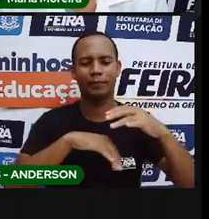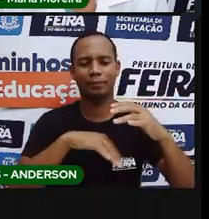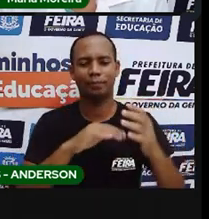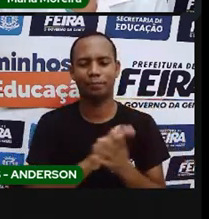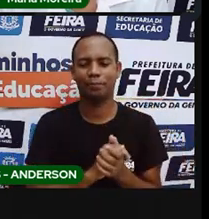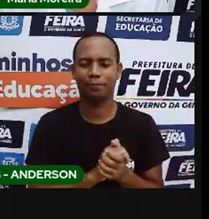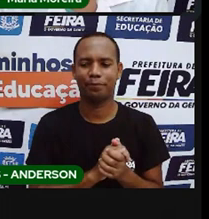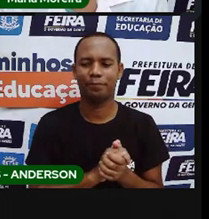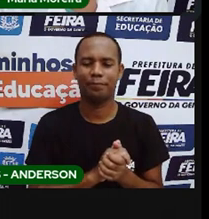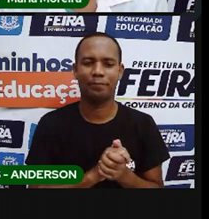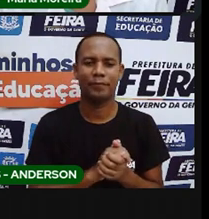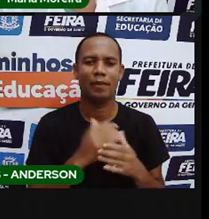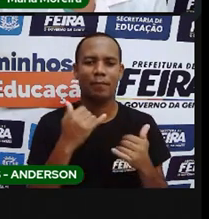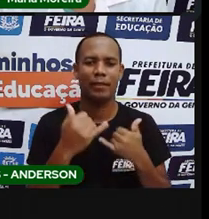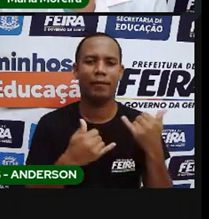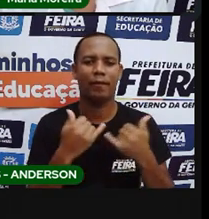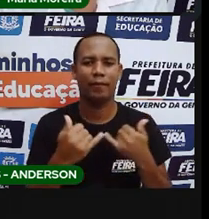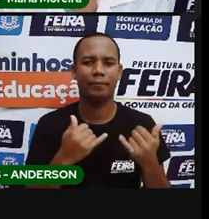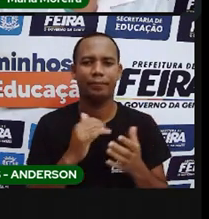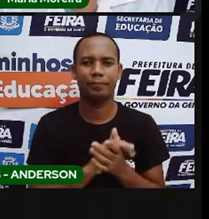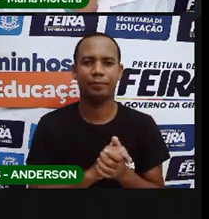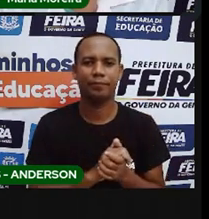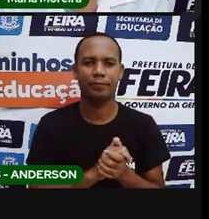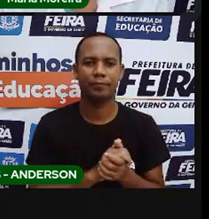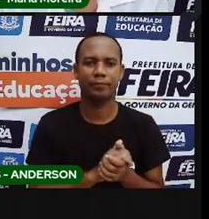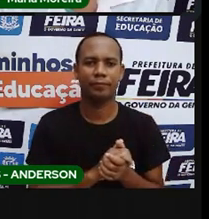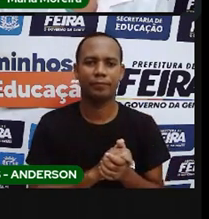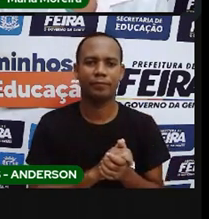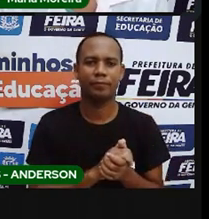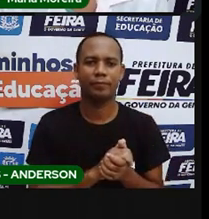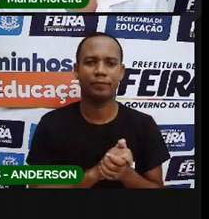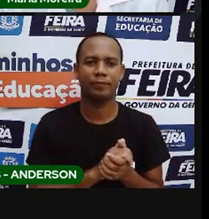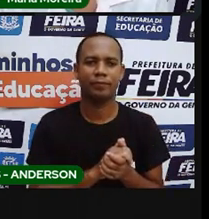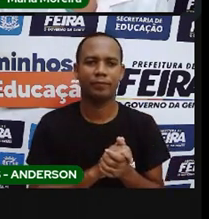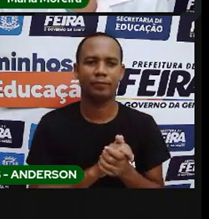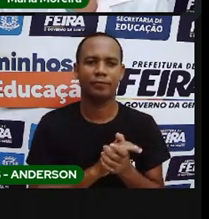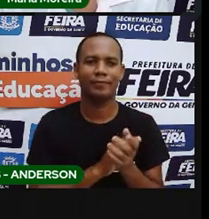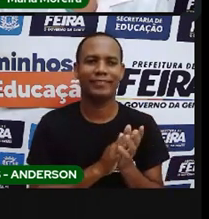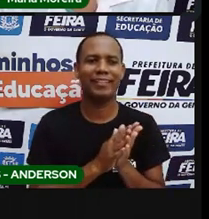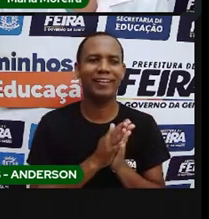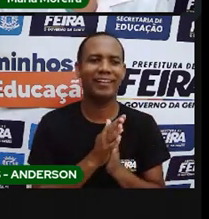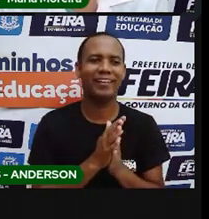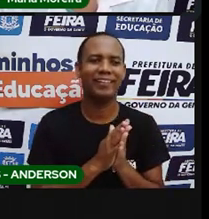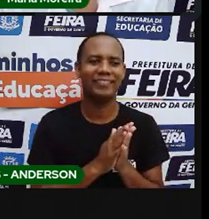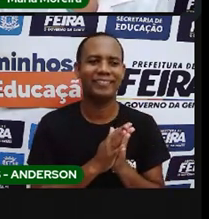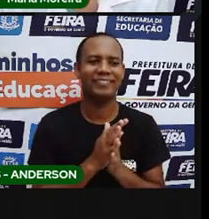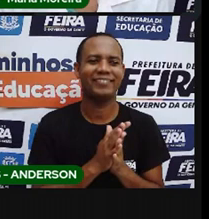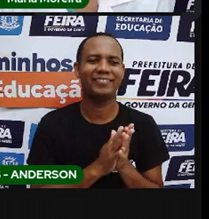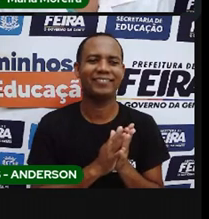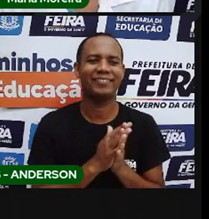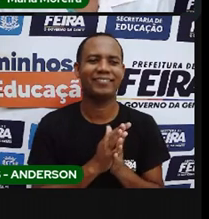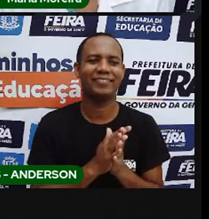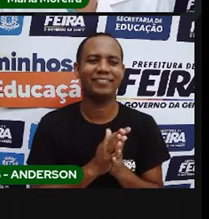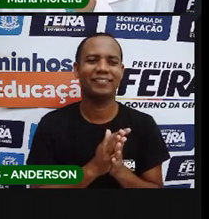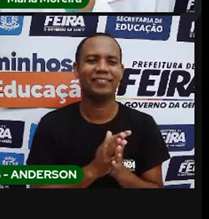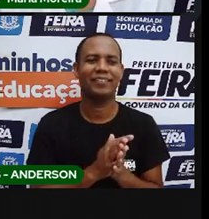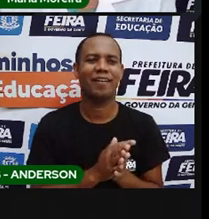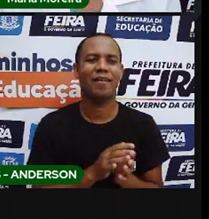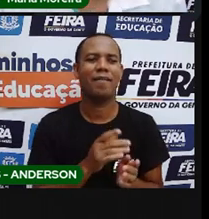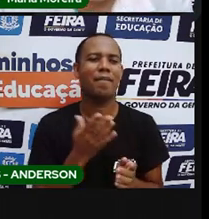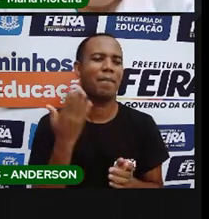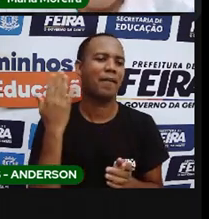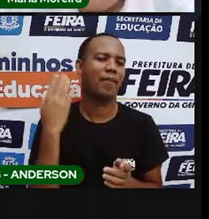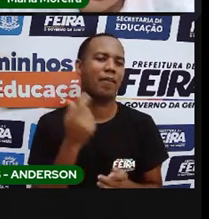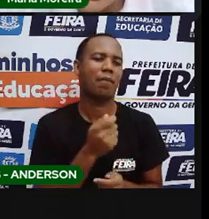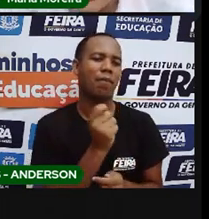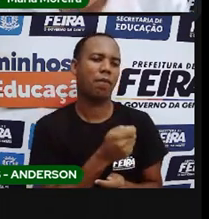Eu gostava de brincar de bola. Eu acho que eu sou melhor que você. Eu jogo bola. E tem muita pipa, cai